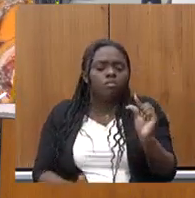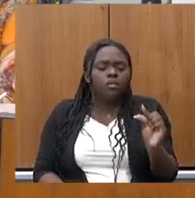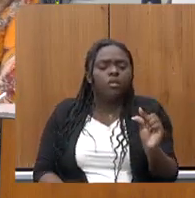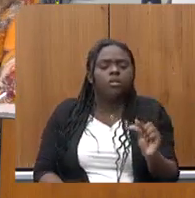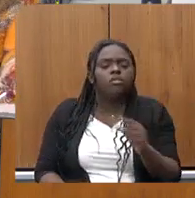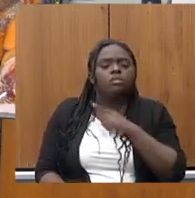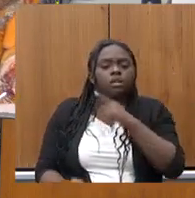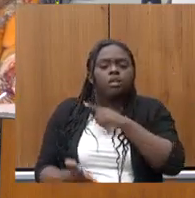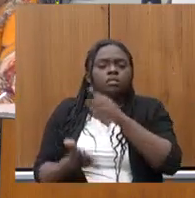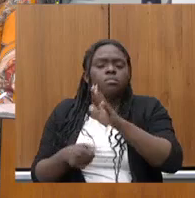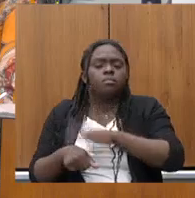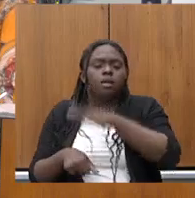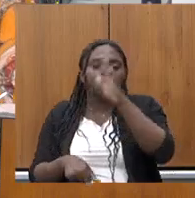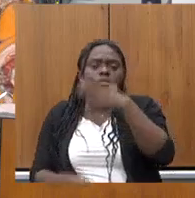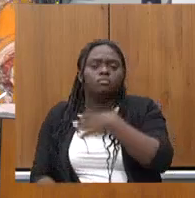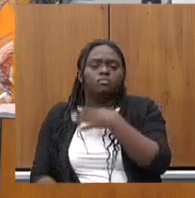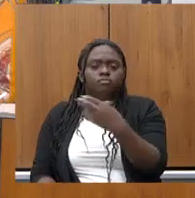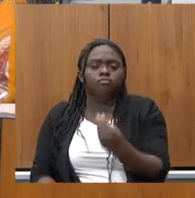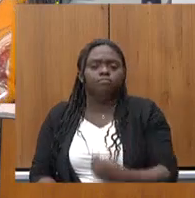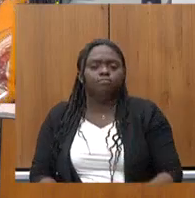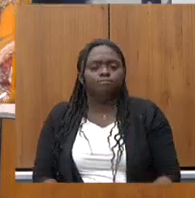e tendo o máximo possível.